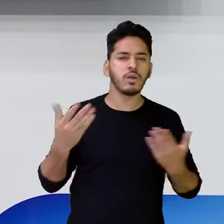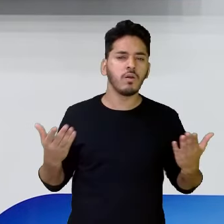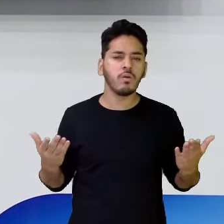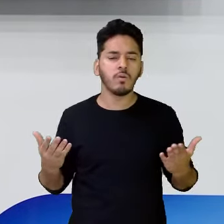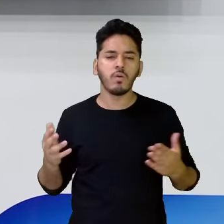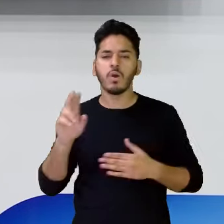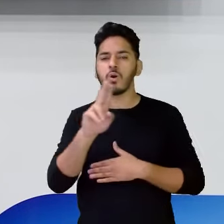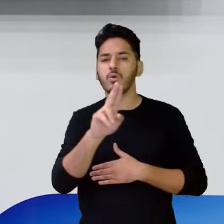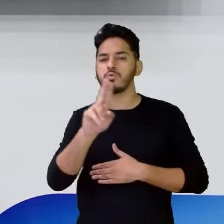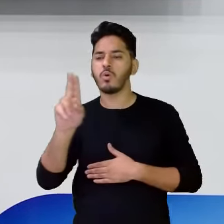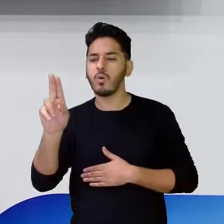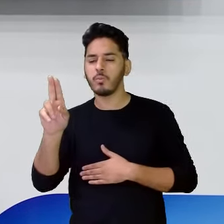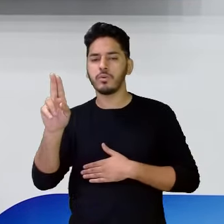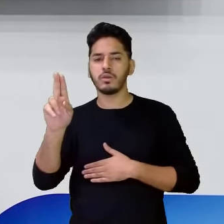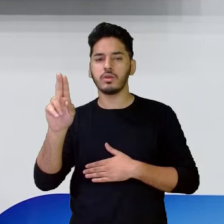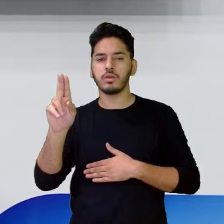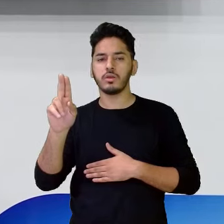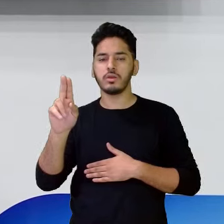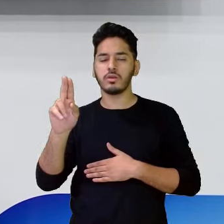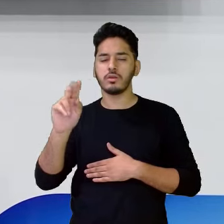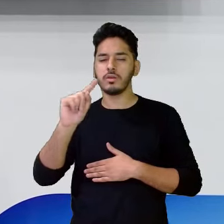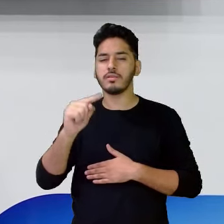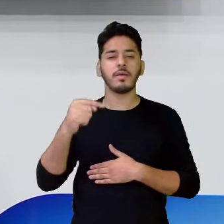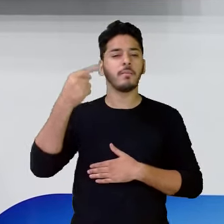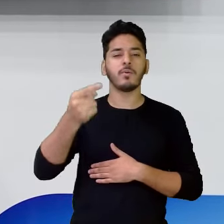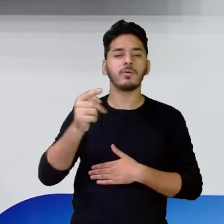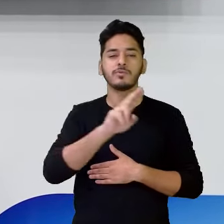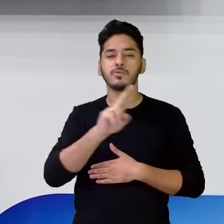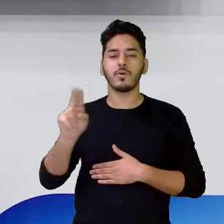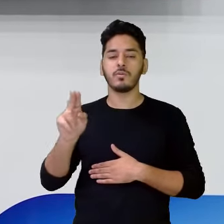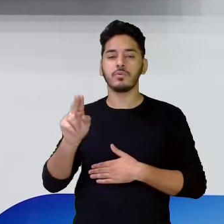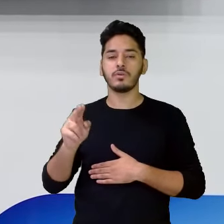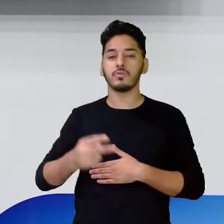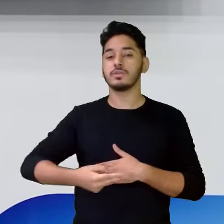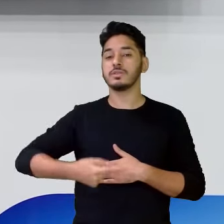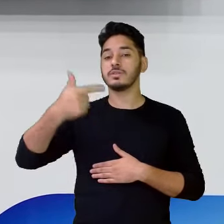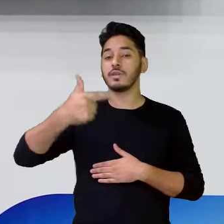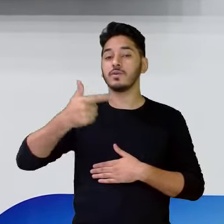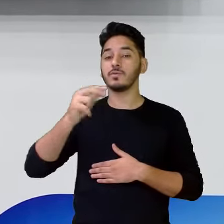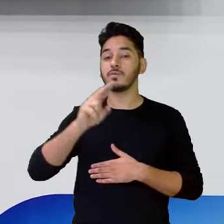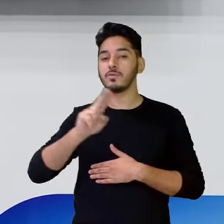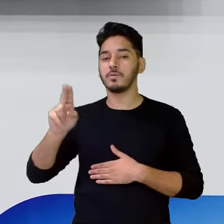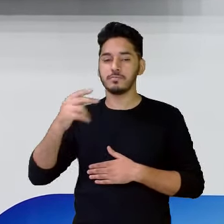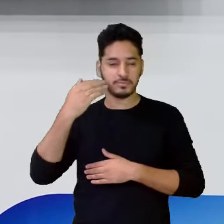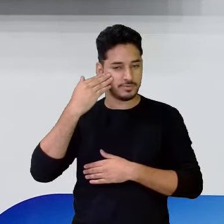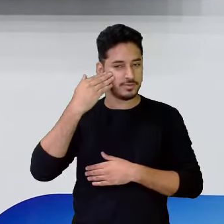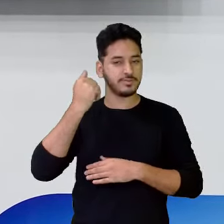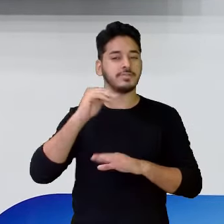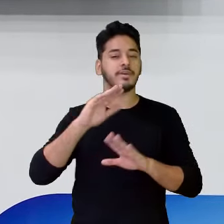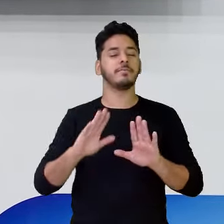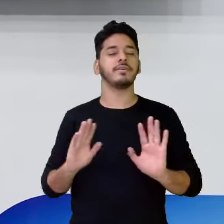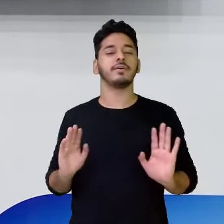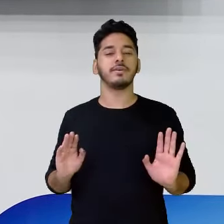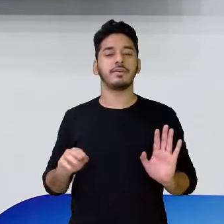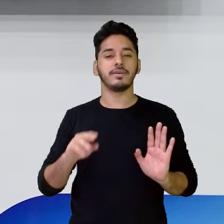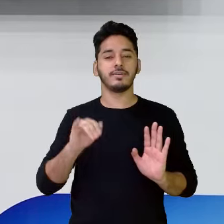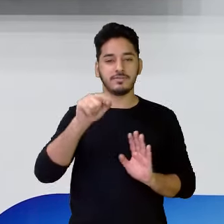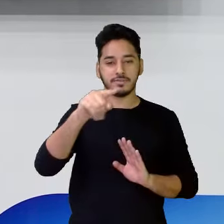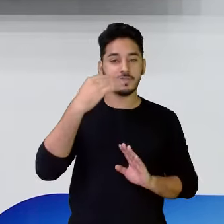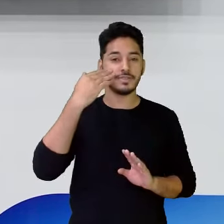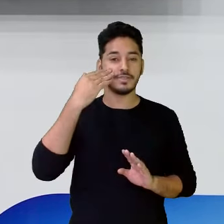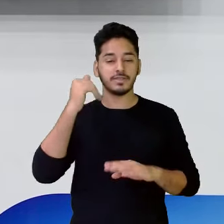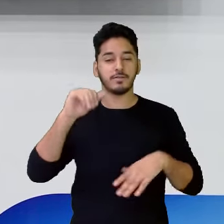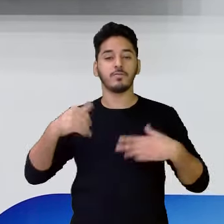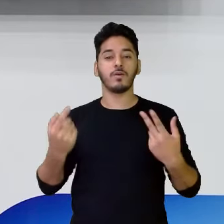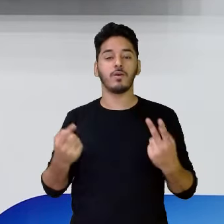é o sobrenome? Aquele que vem depois do seu nome? Quero saber aí se você sabe qual é o seu